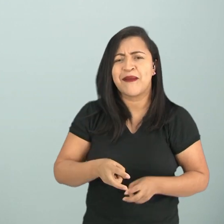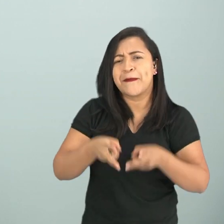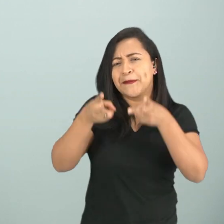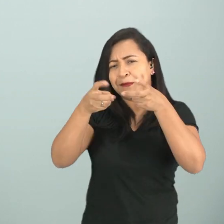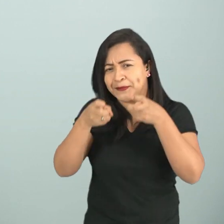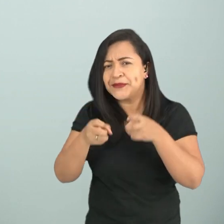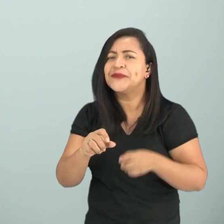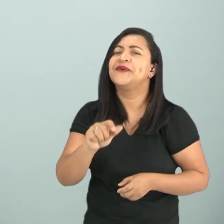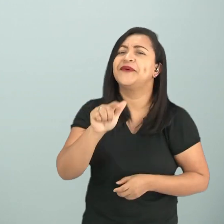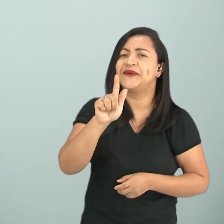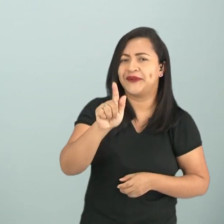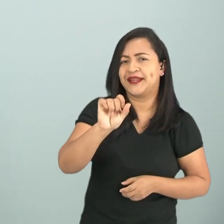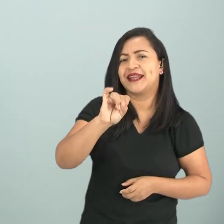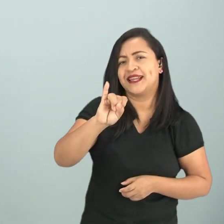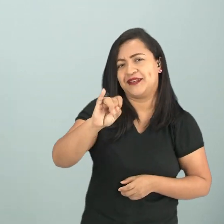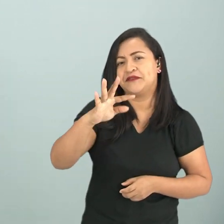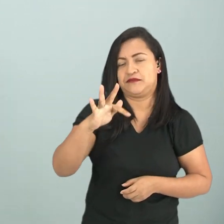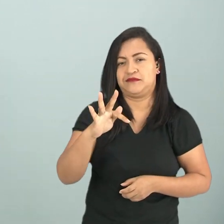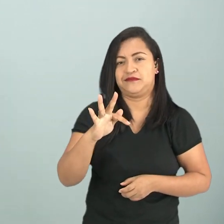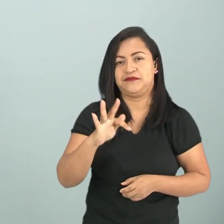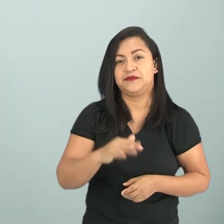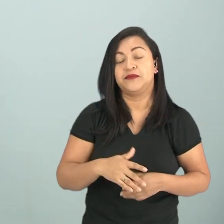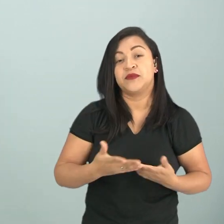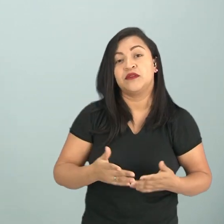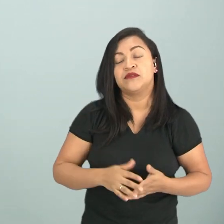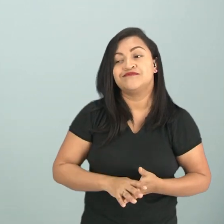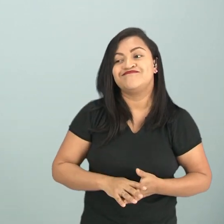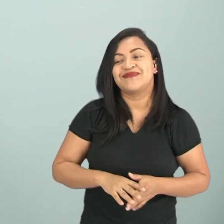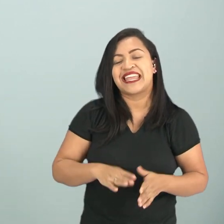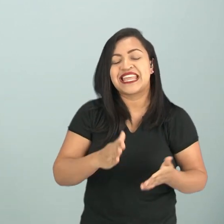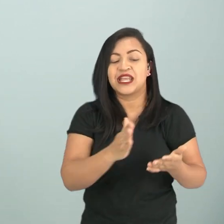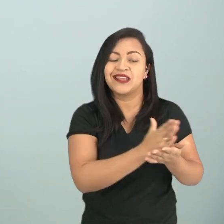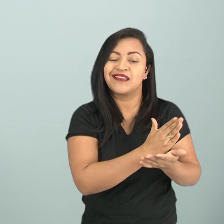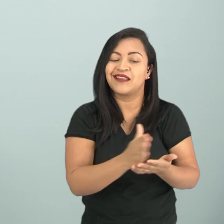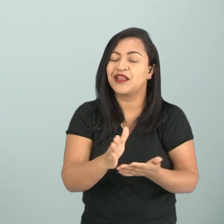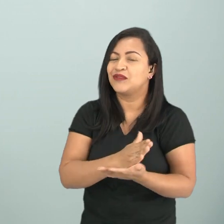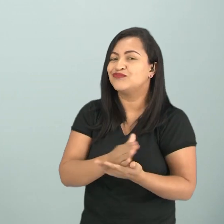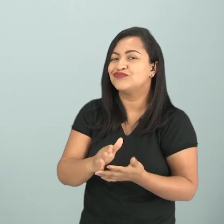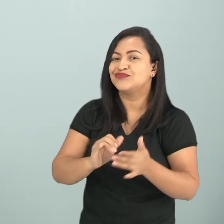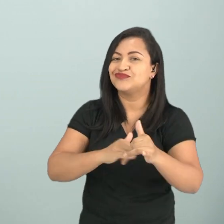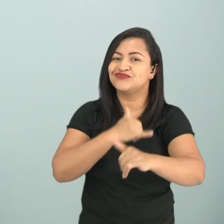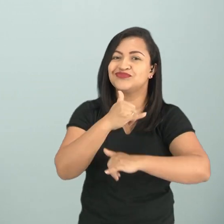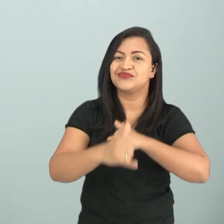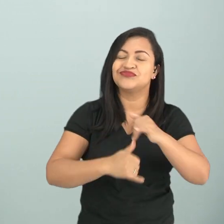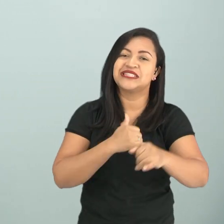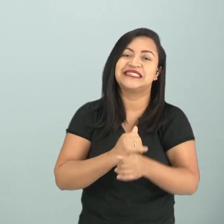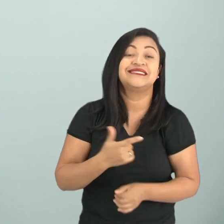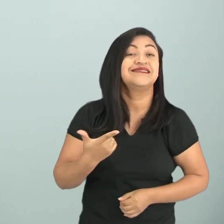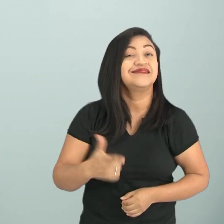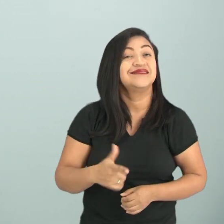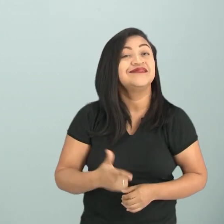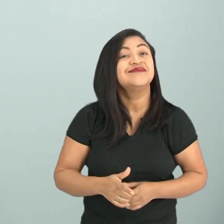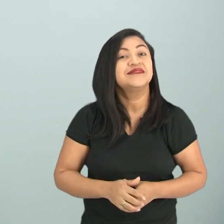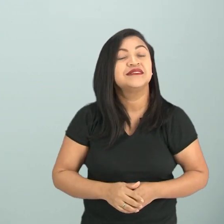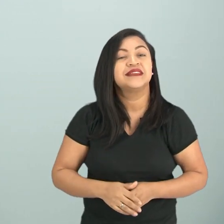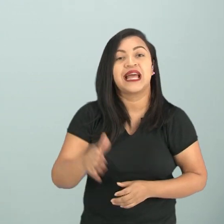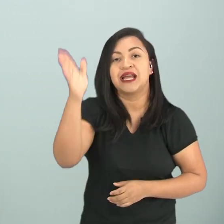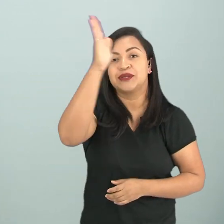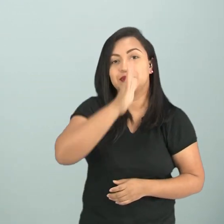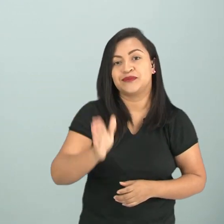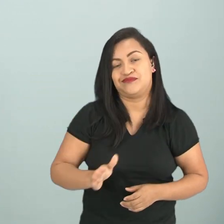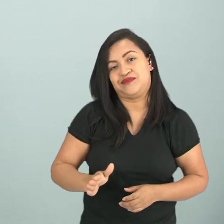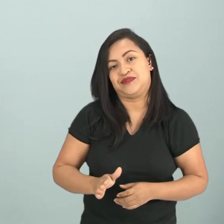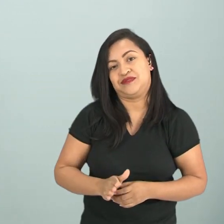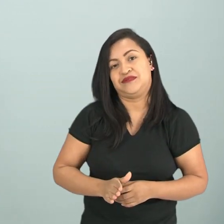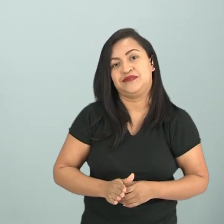de um GIF, né? Infelizmente, a internet ainda não é uma democratização, não há uma democratização no Brasil. Muitas